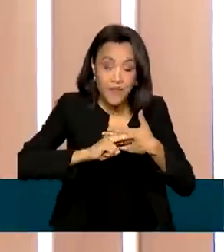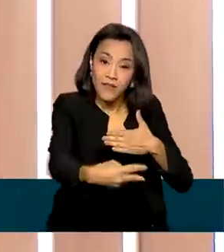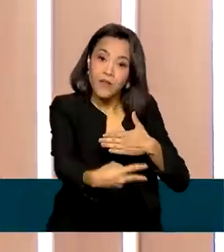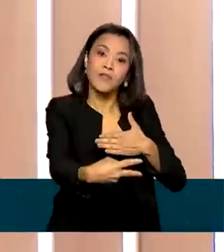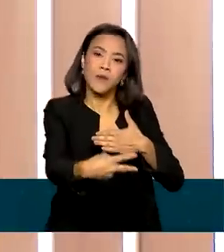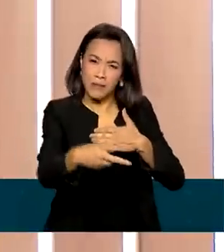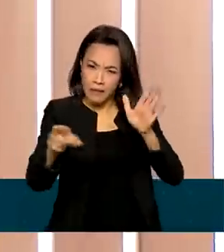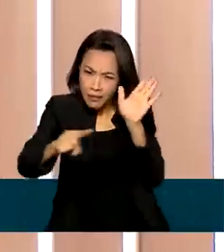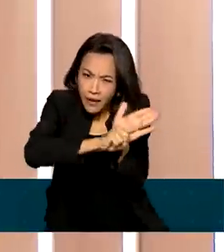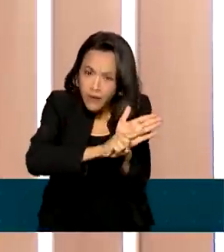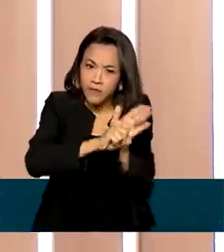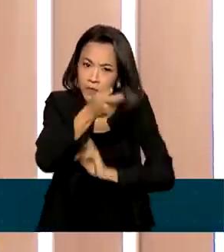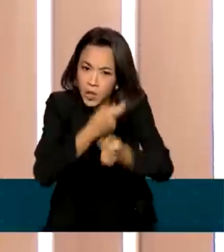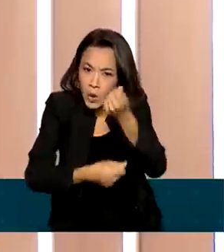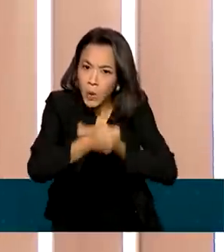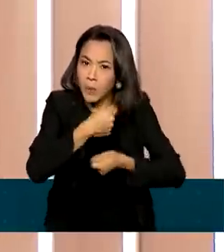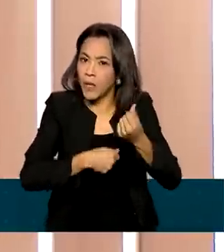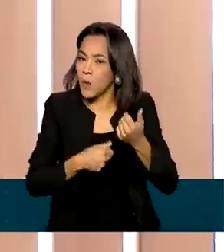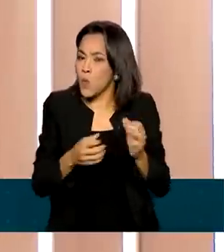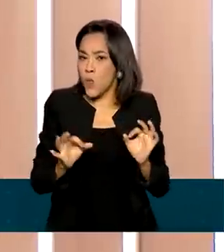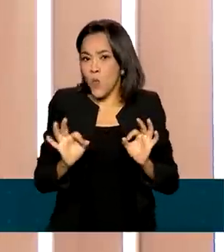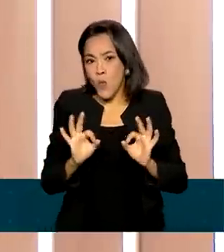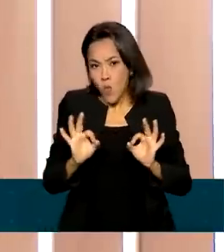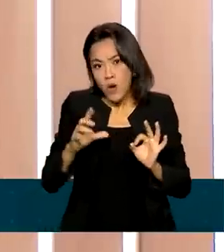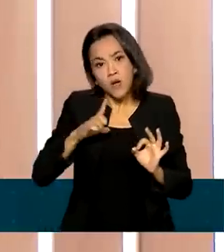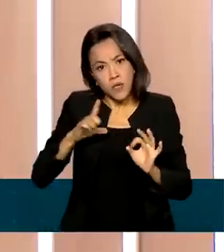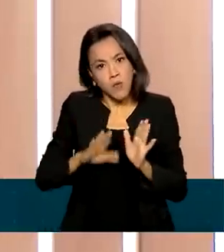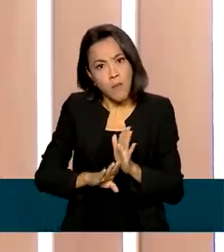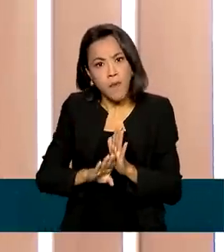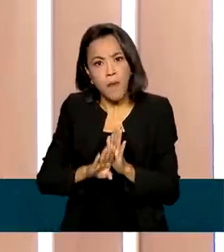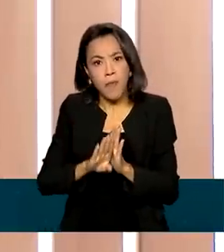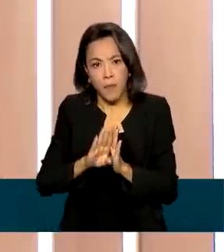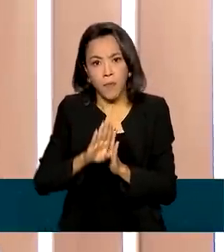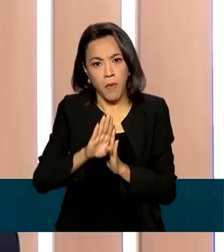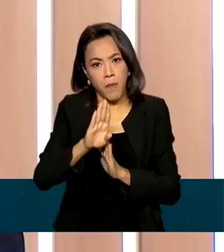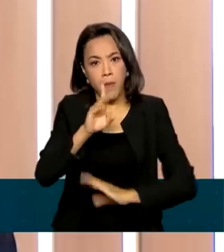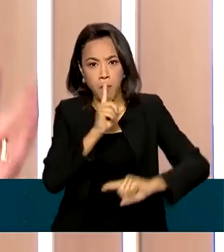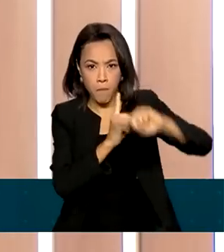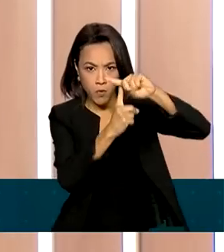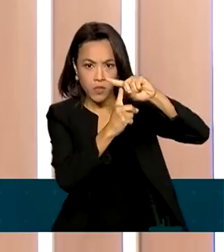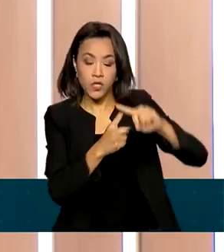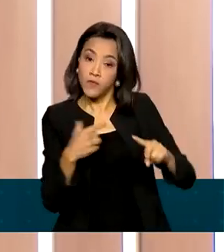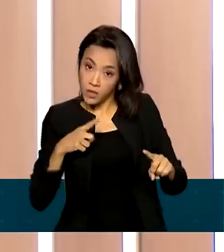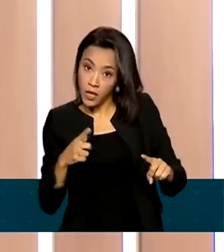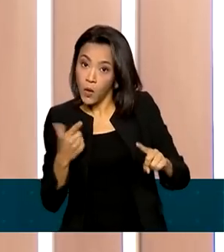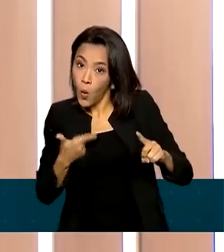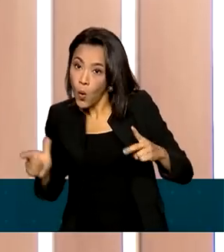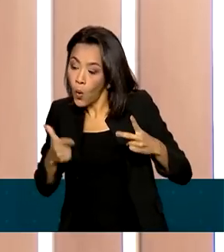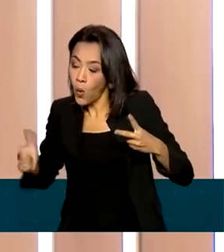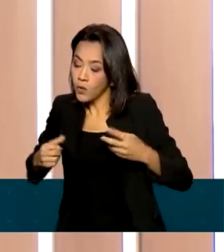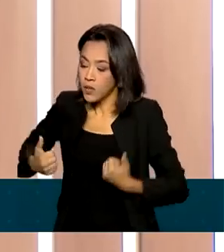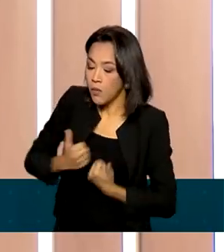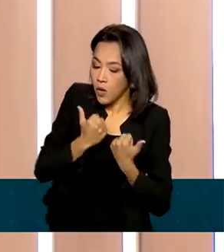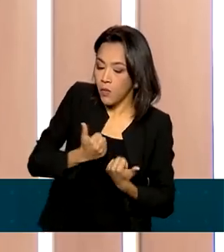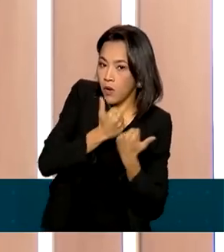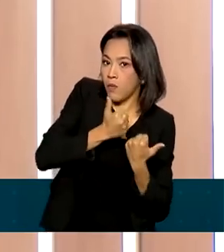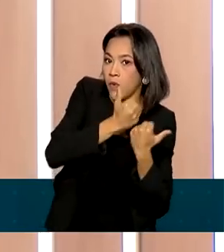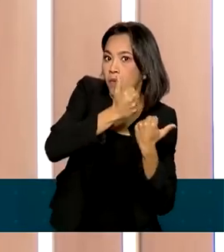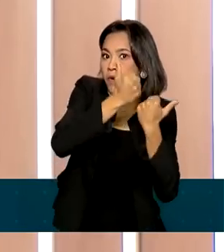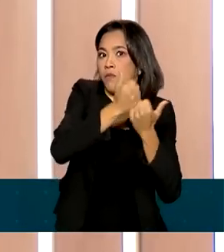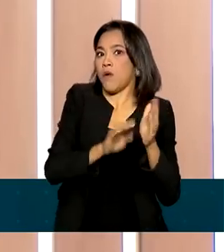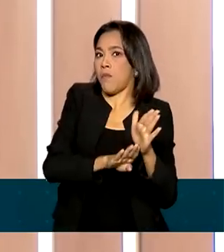crescimento da economia, que tem uma projeção bastante positiva para este ano, puxado, entre outros segmentos, pelo trading